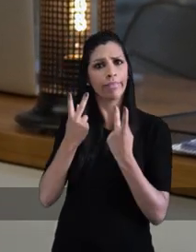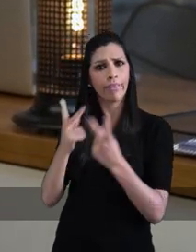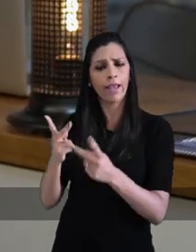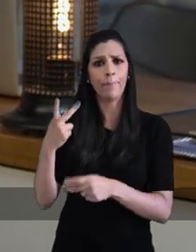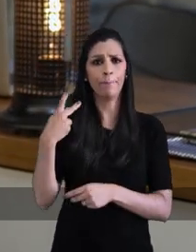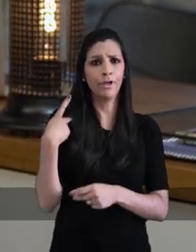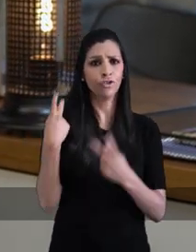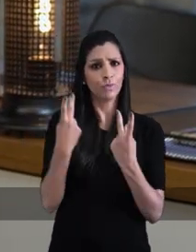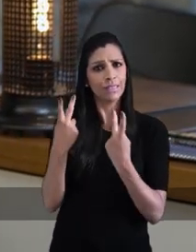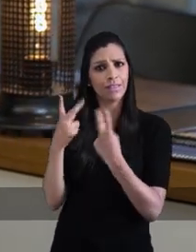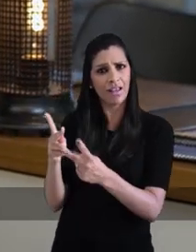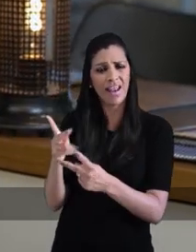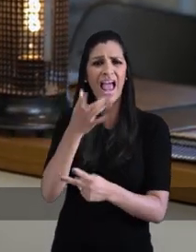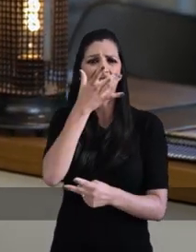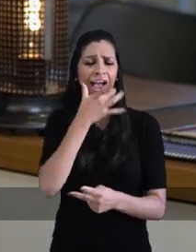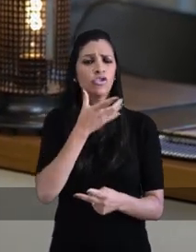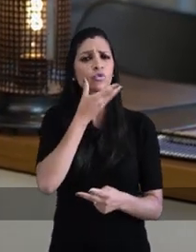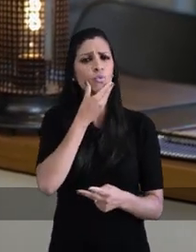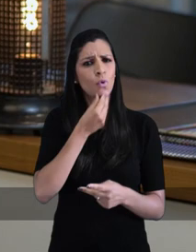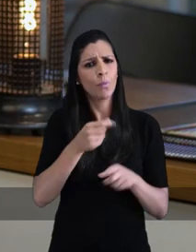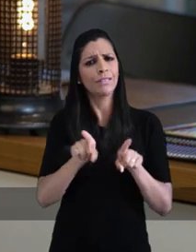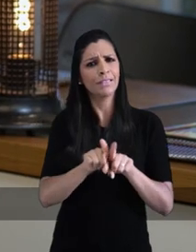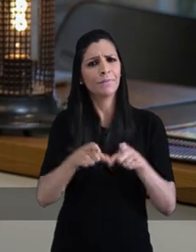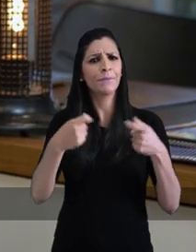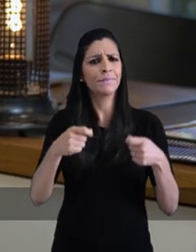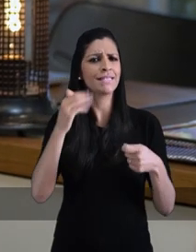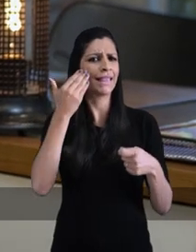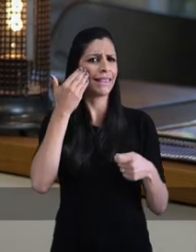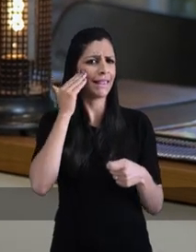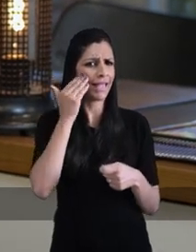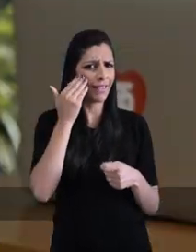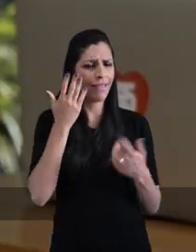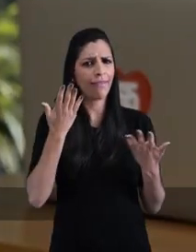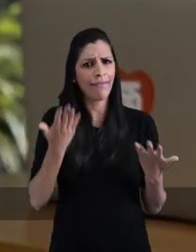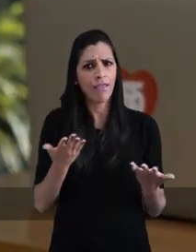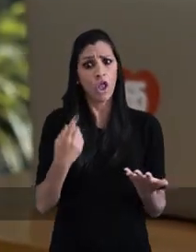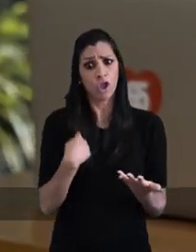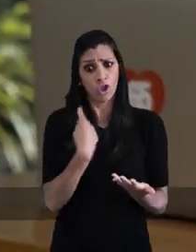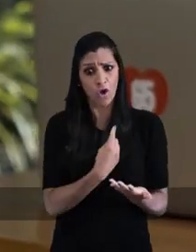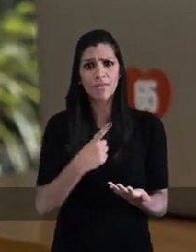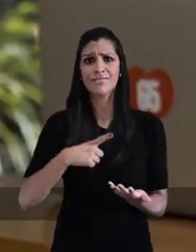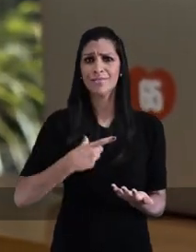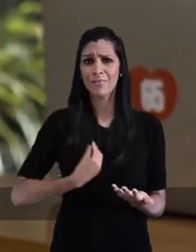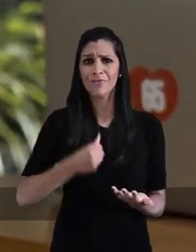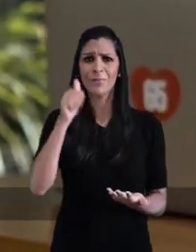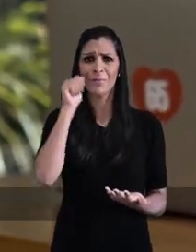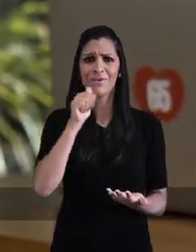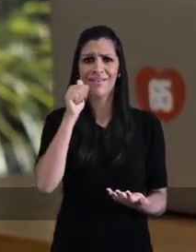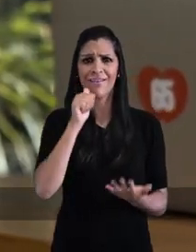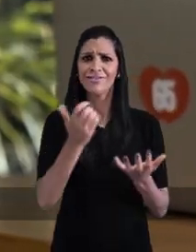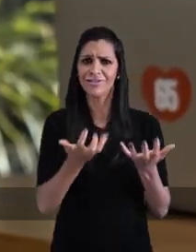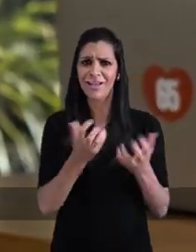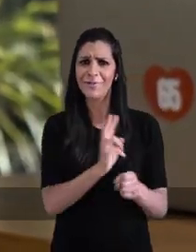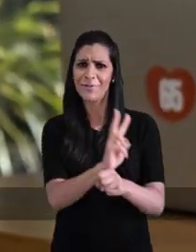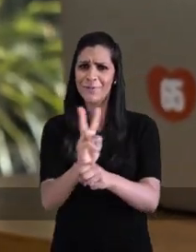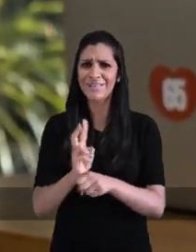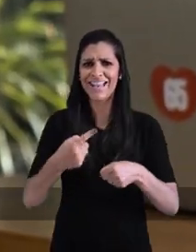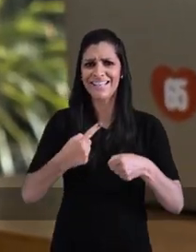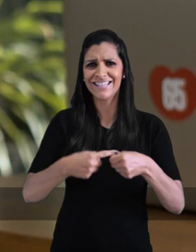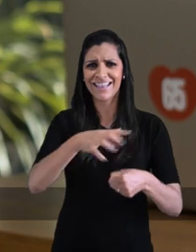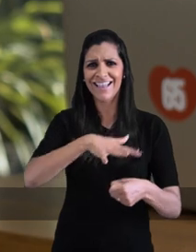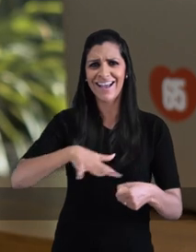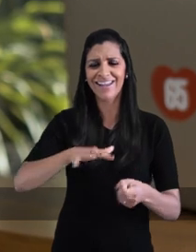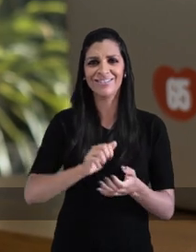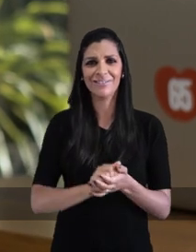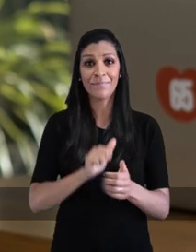dos mesmos de sempre, que são eles, os homens deles, os partidos deles. Os homens também precisam entender que nós